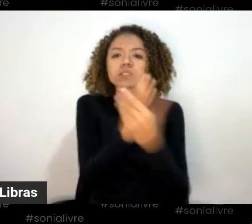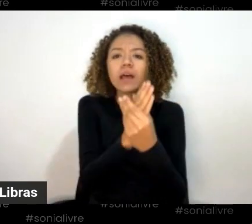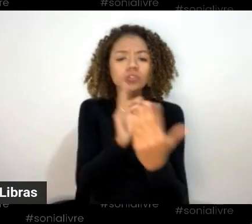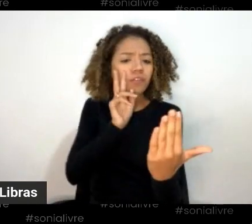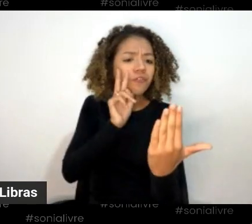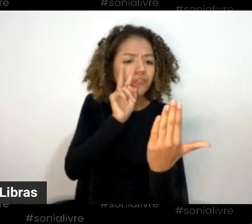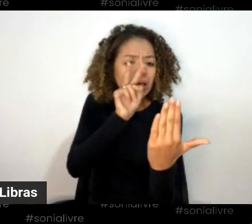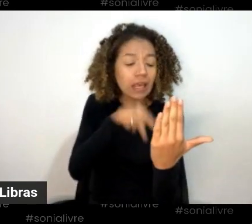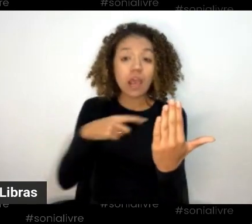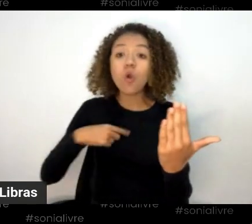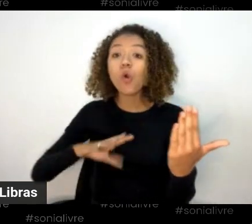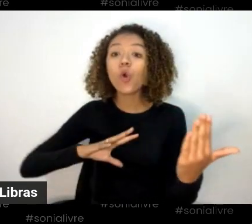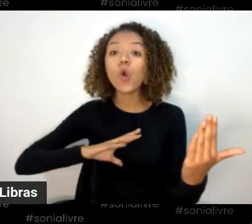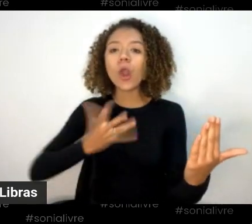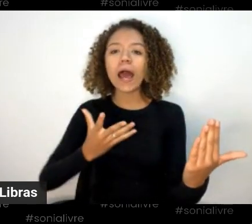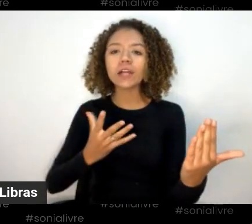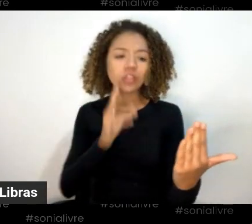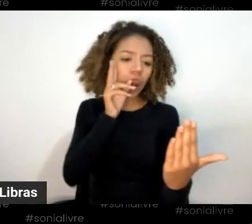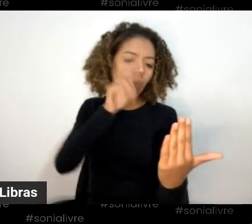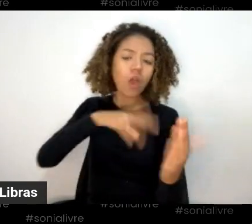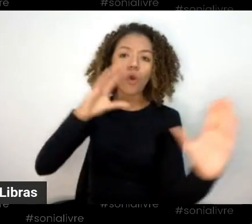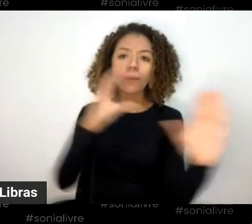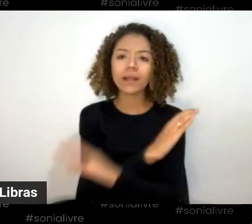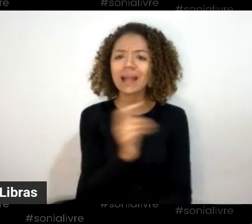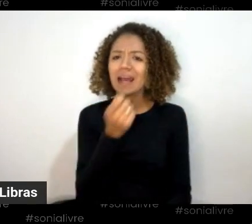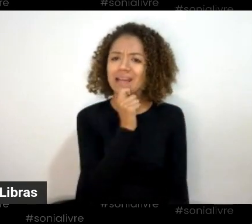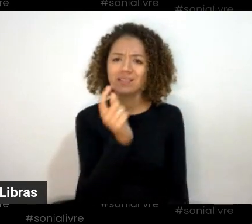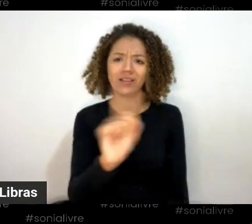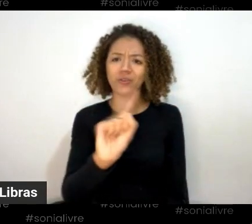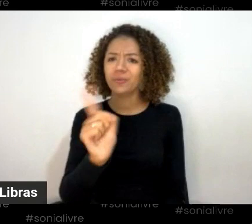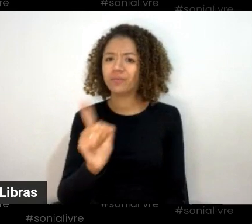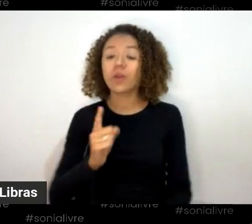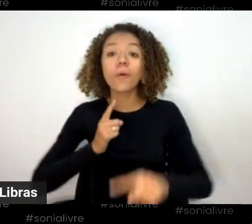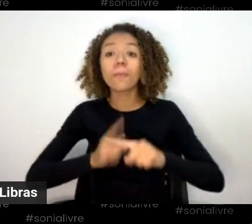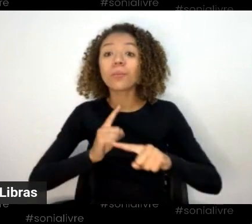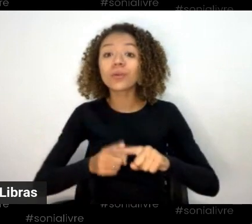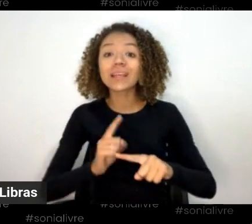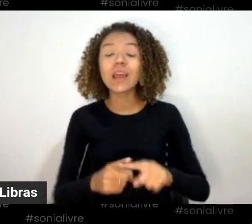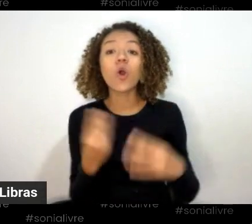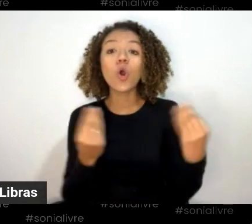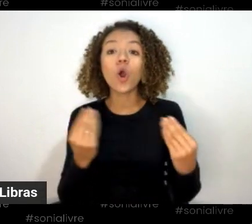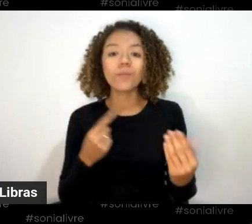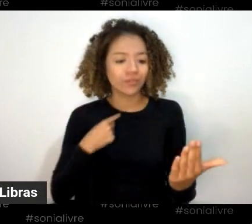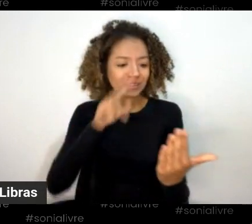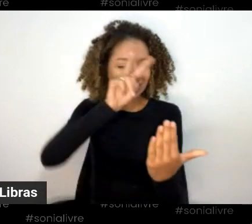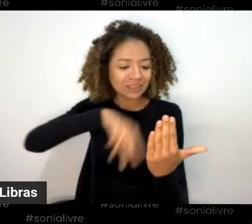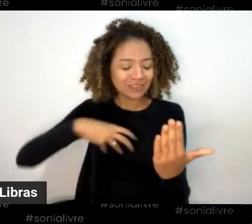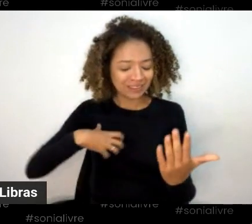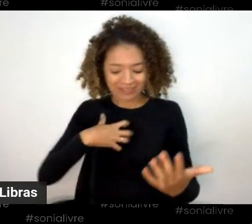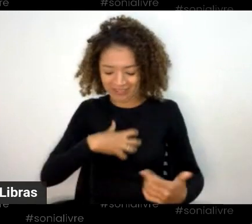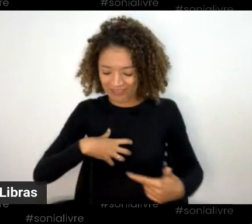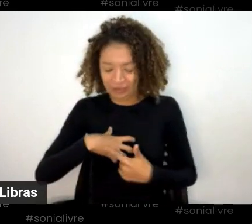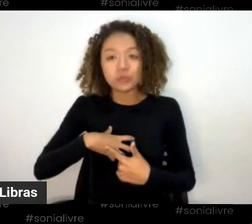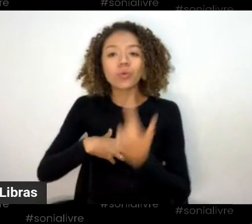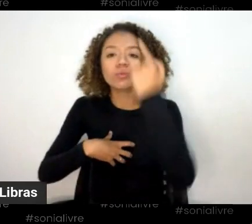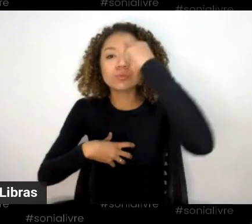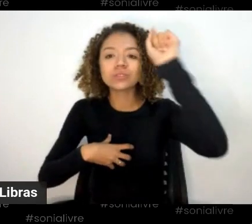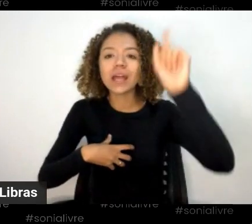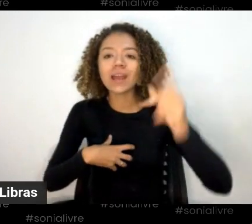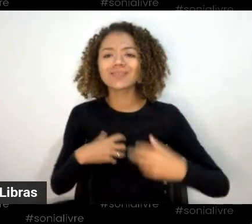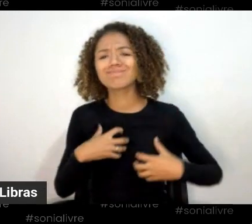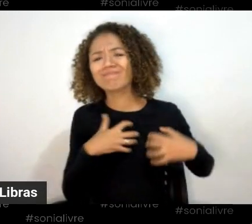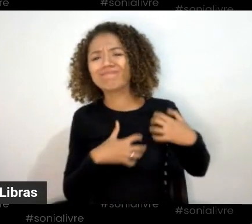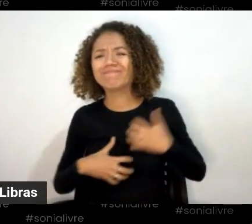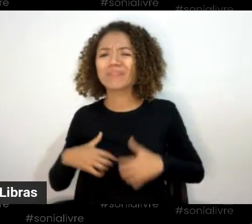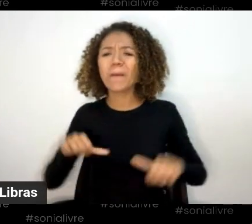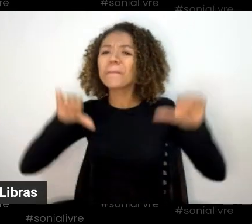ler ainda, eu estou com interesse de fazer isso, mas eu não tive nem coragem, porque eu não sei como que eu vou conseguir digerir tudo isso. Então, é isso,